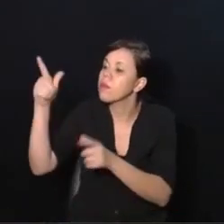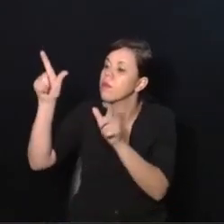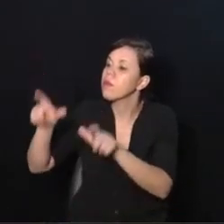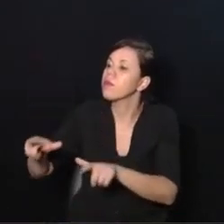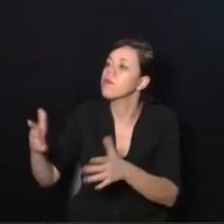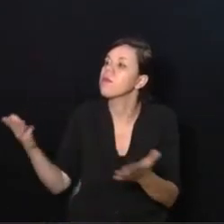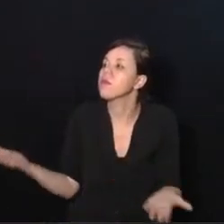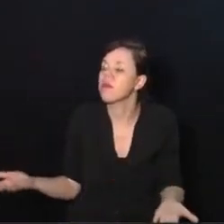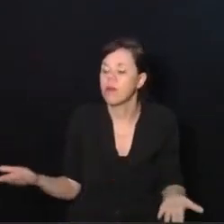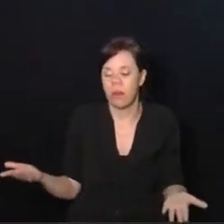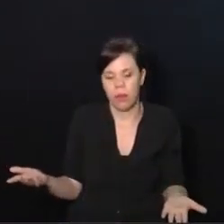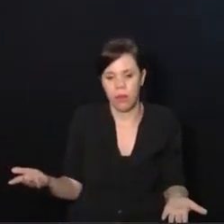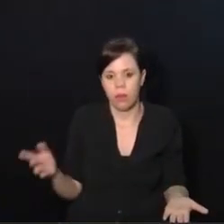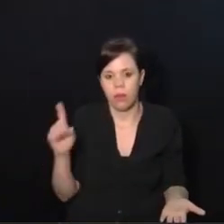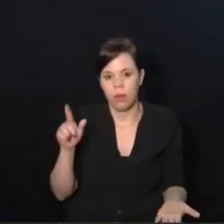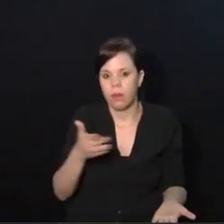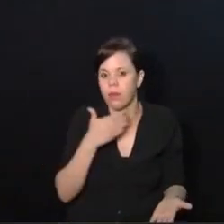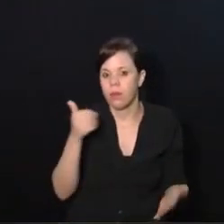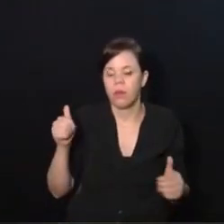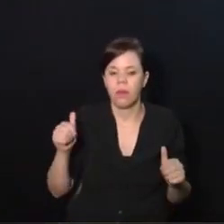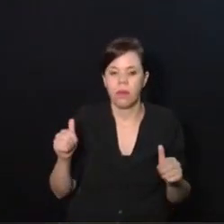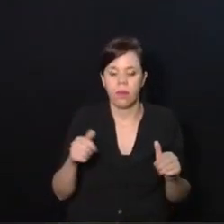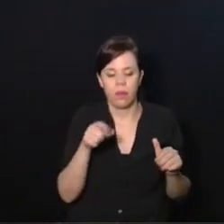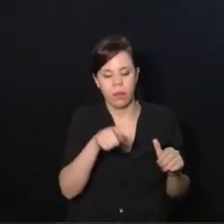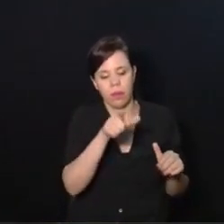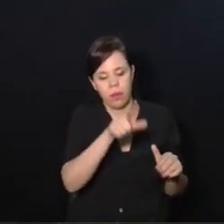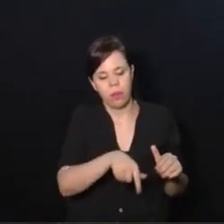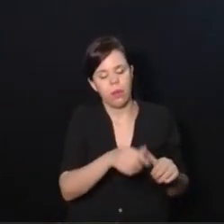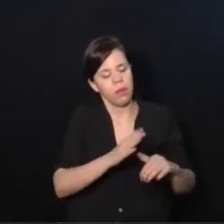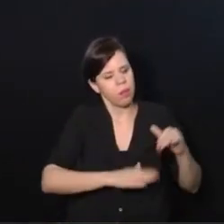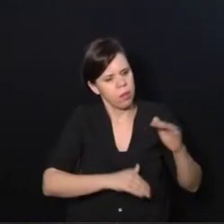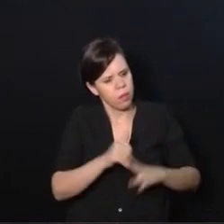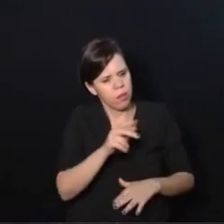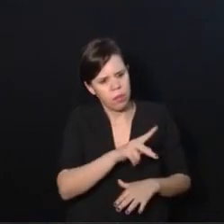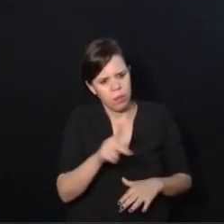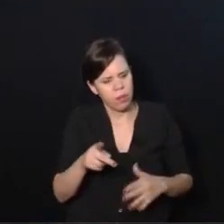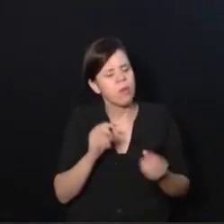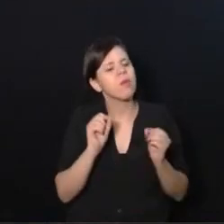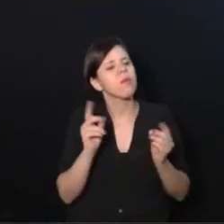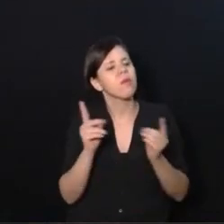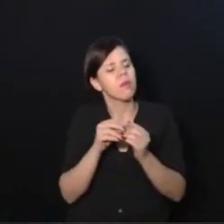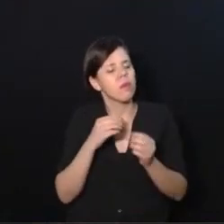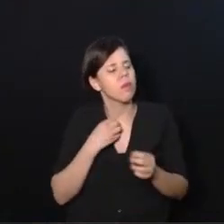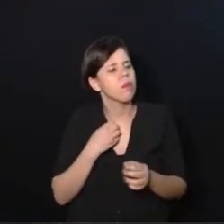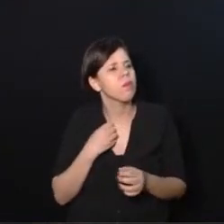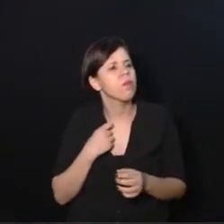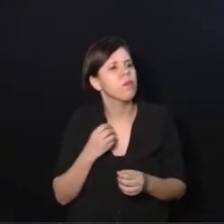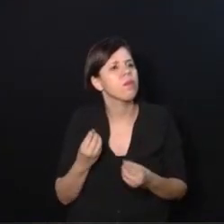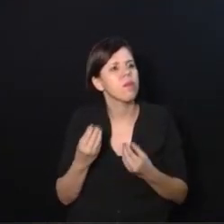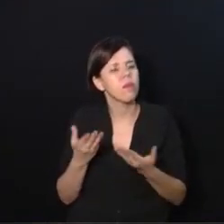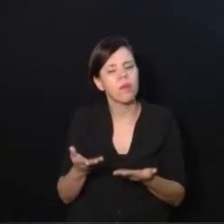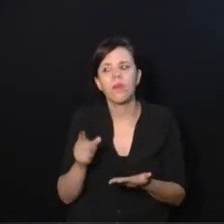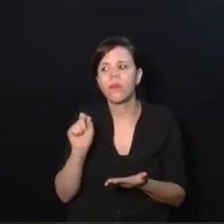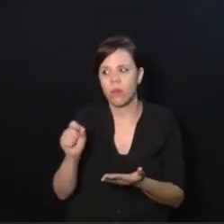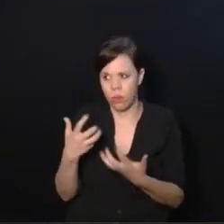lugar. Eu acho que é mais mérito para o terapeuta, para o professor, para quem atenda, entregar alguma coisa que funcione